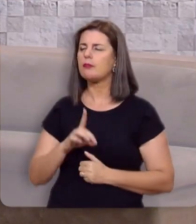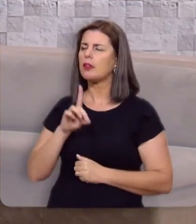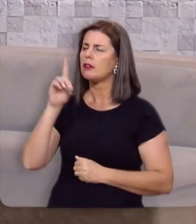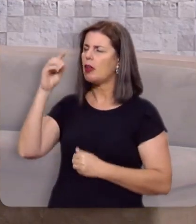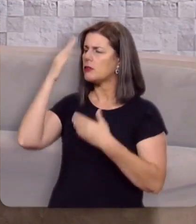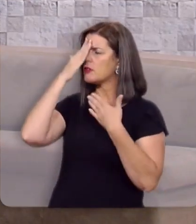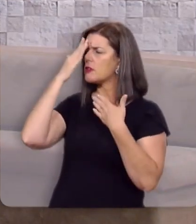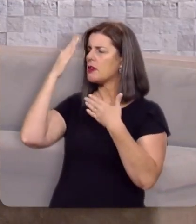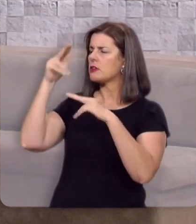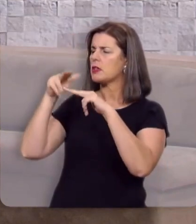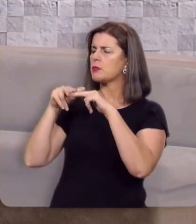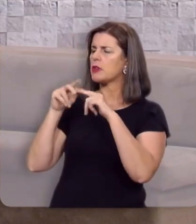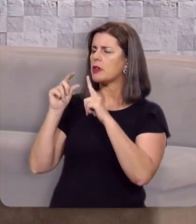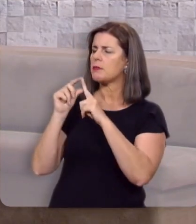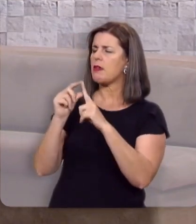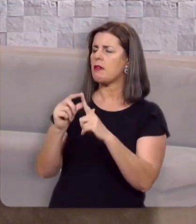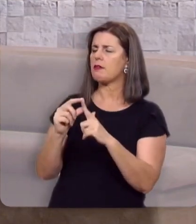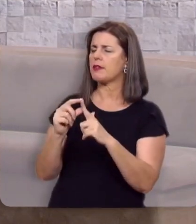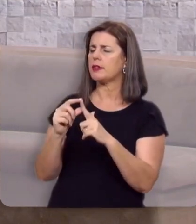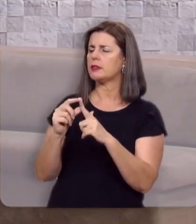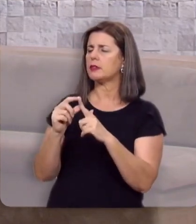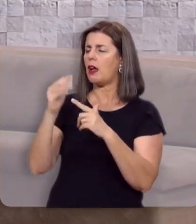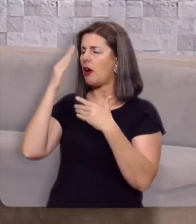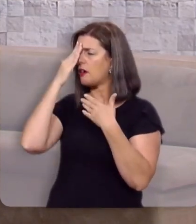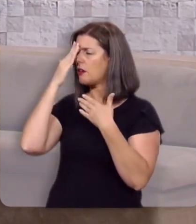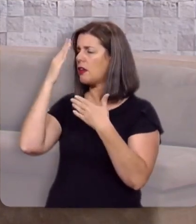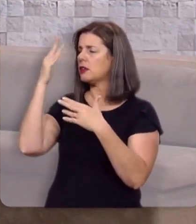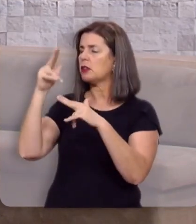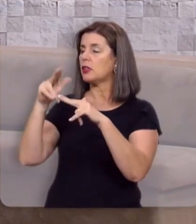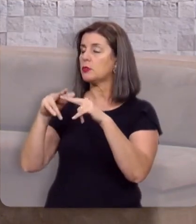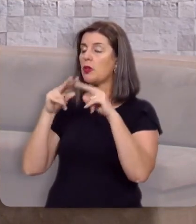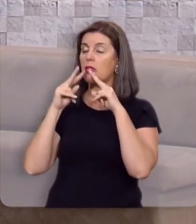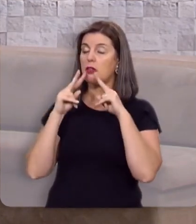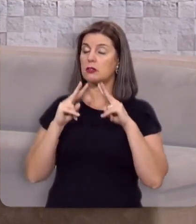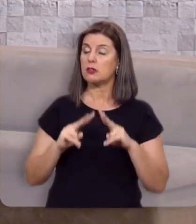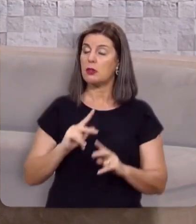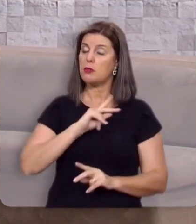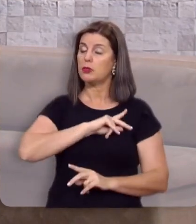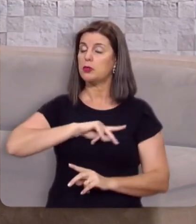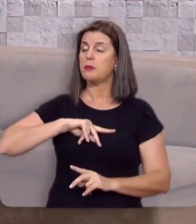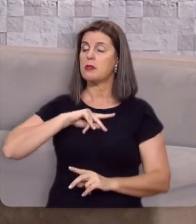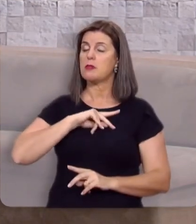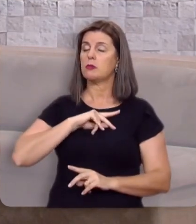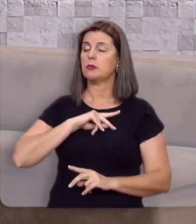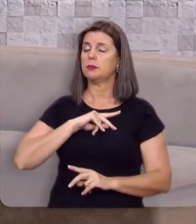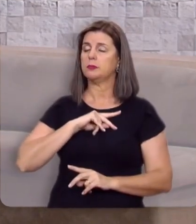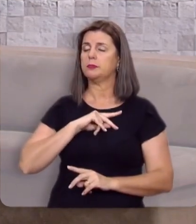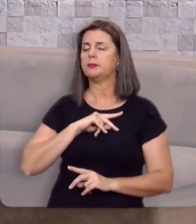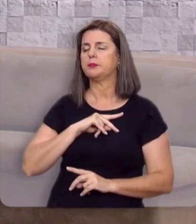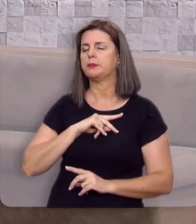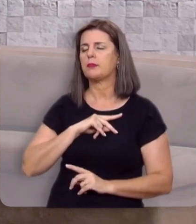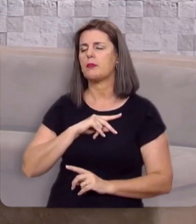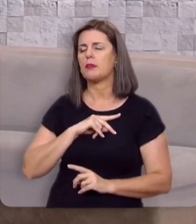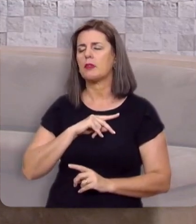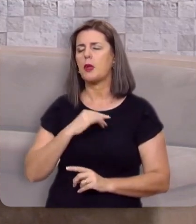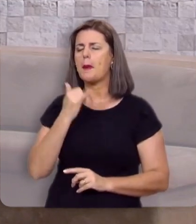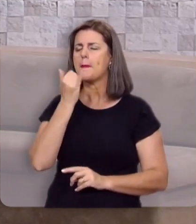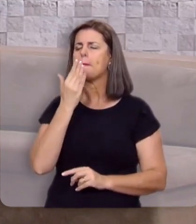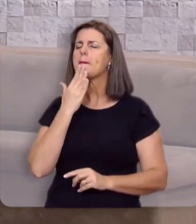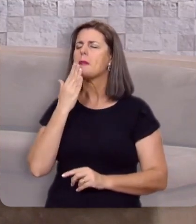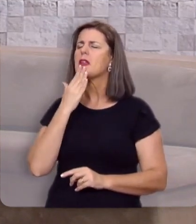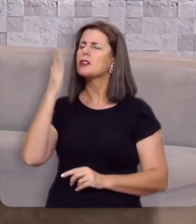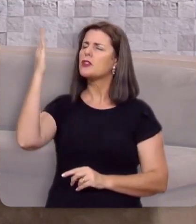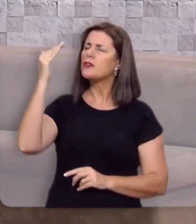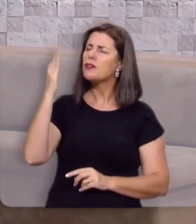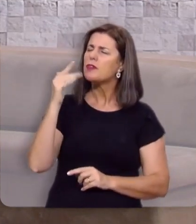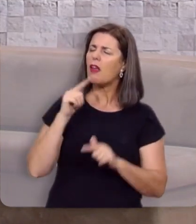Deus eu te agradeço pela tua palavra, te agradeço pelo testemunho do apóstolo Paulo, e eu te peço